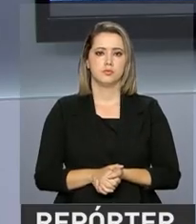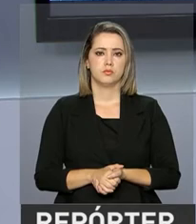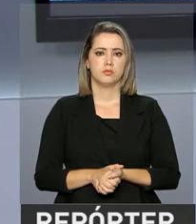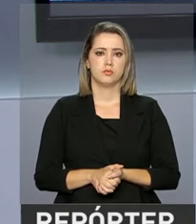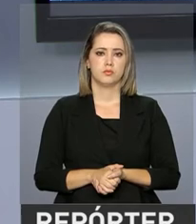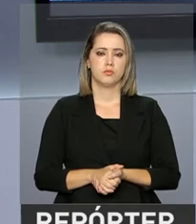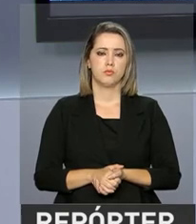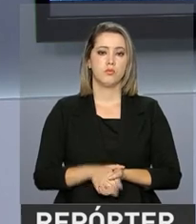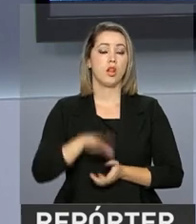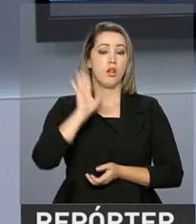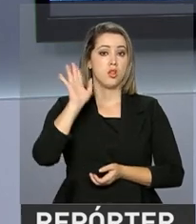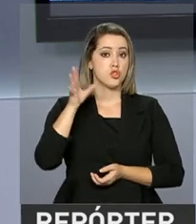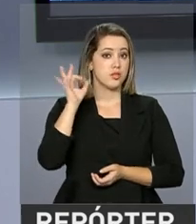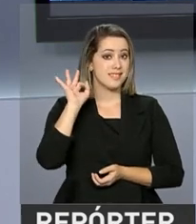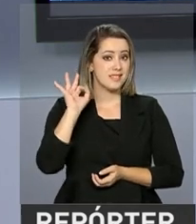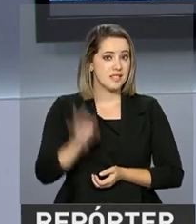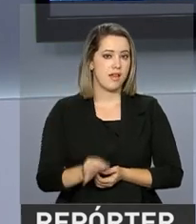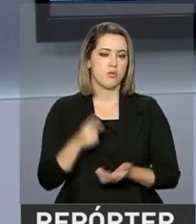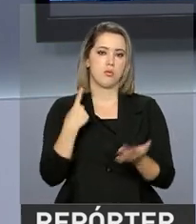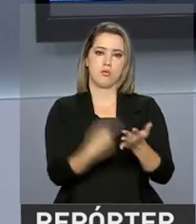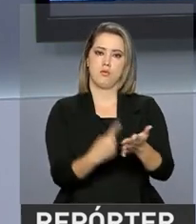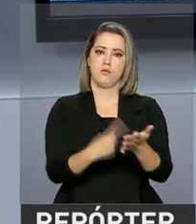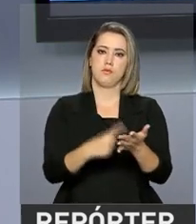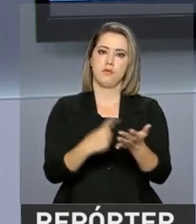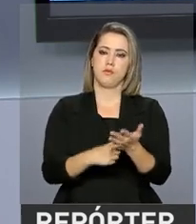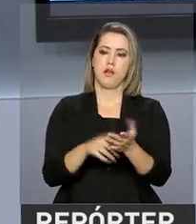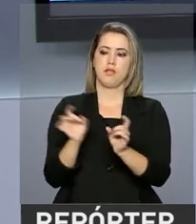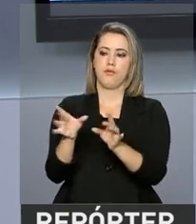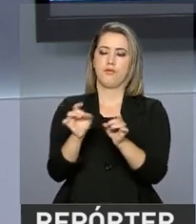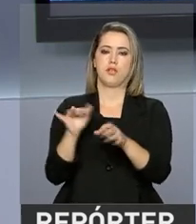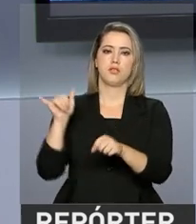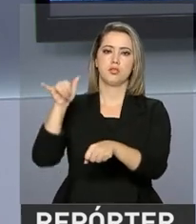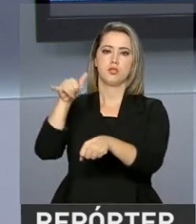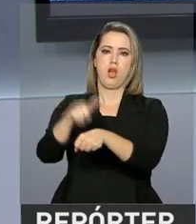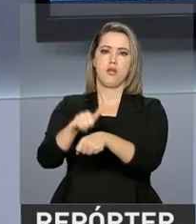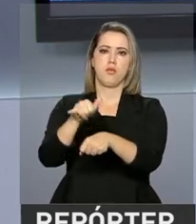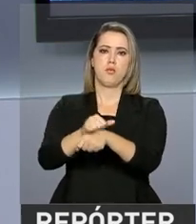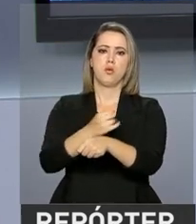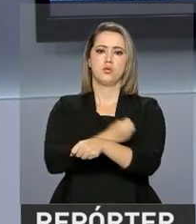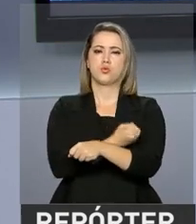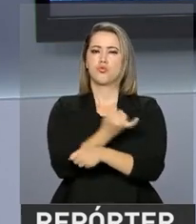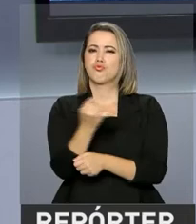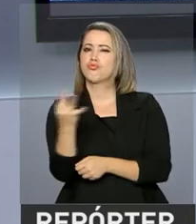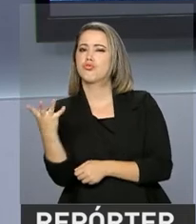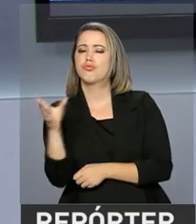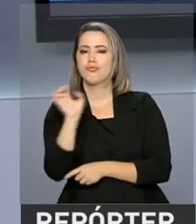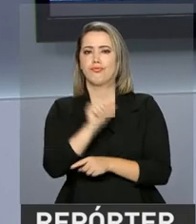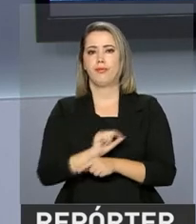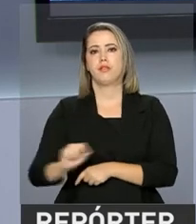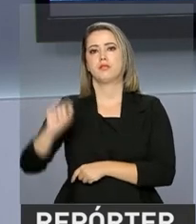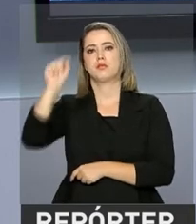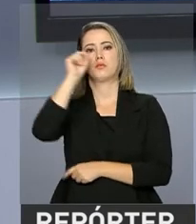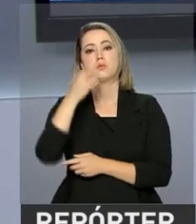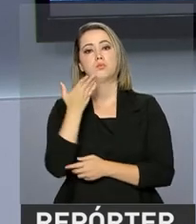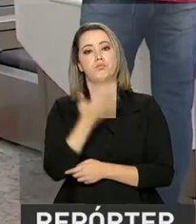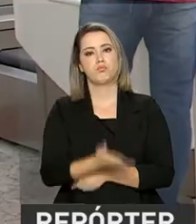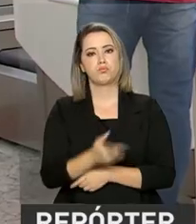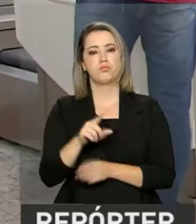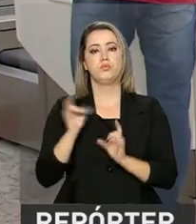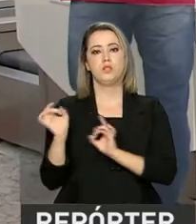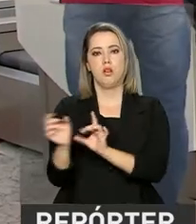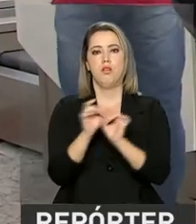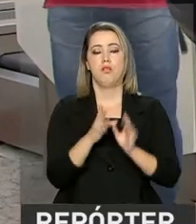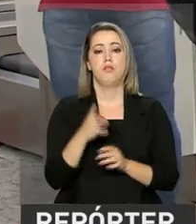confirmada a concessão dos aeroportos internacionais de Porto Alegre, Salvador, Florianópolis e Fortaleza. O